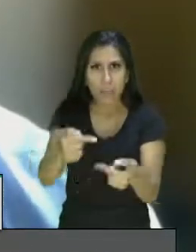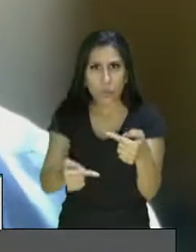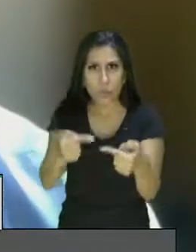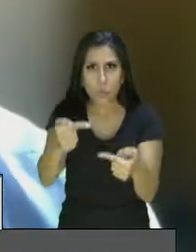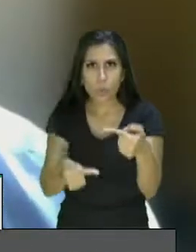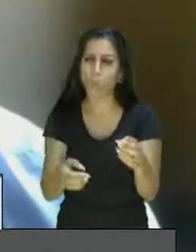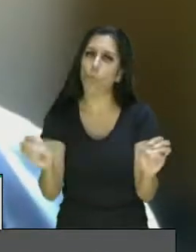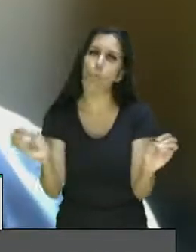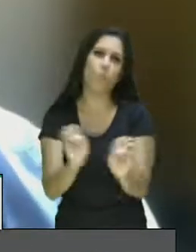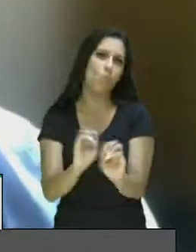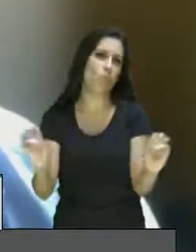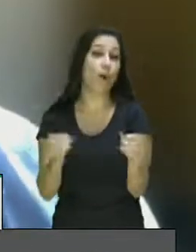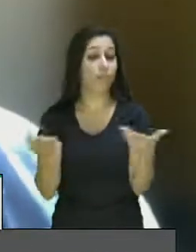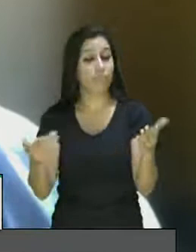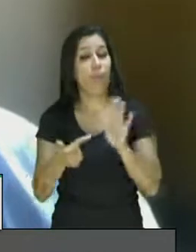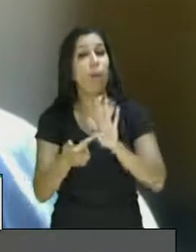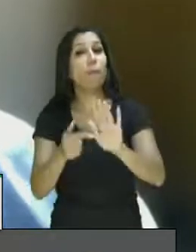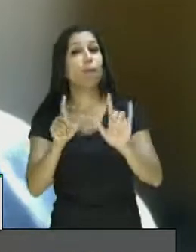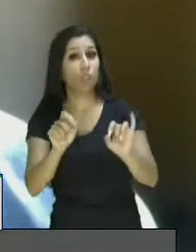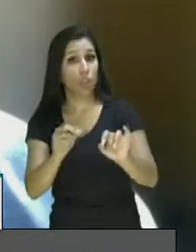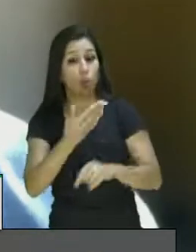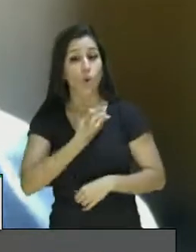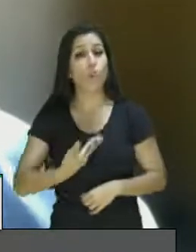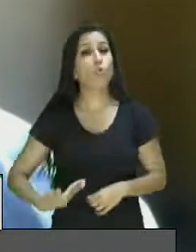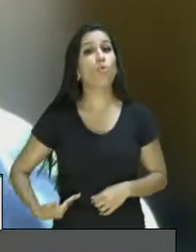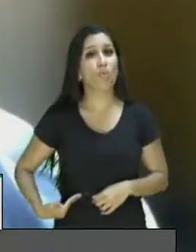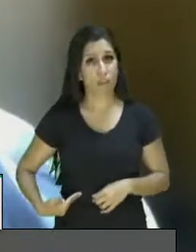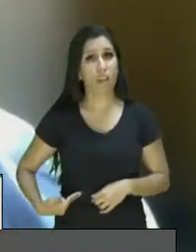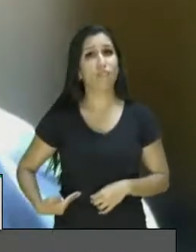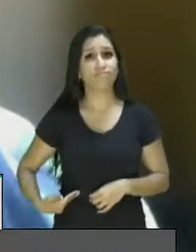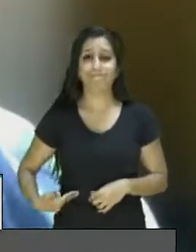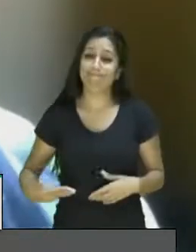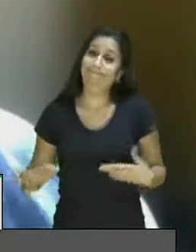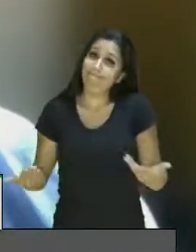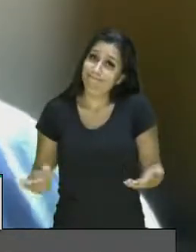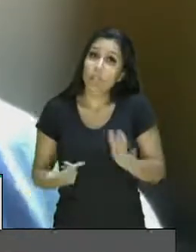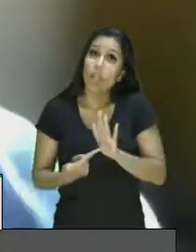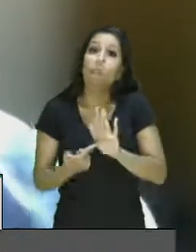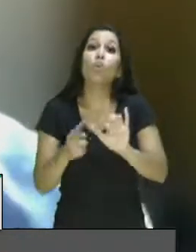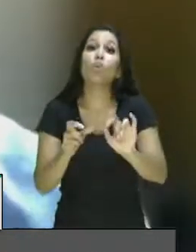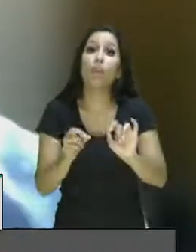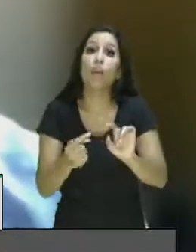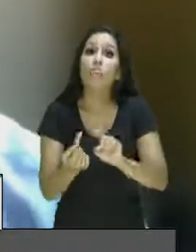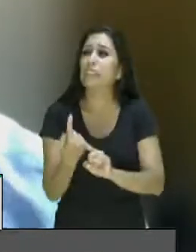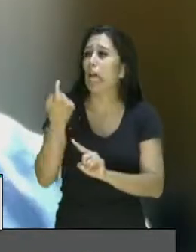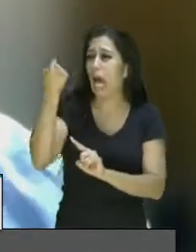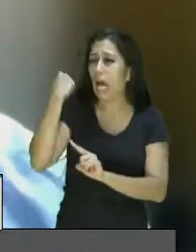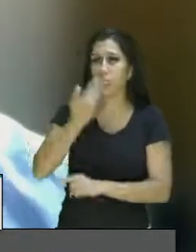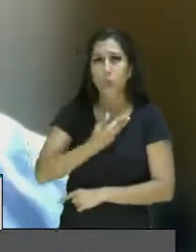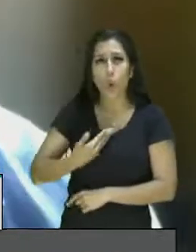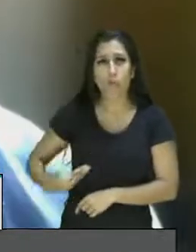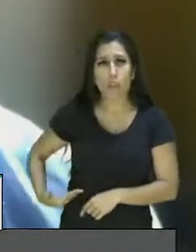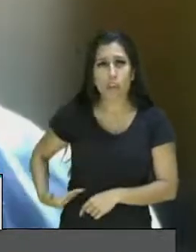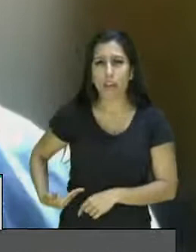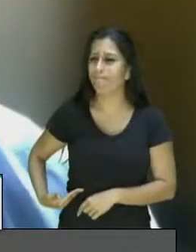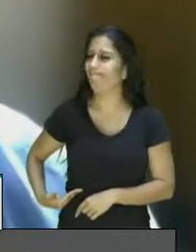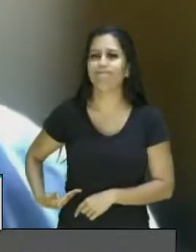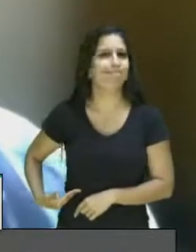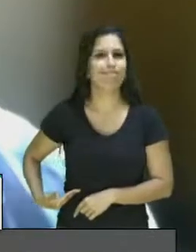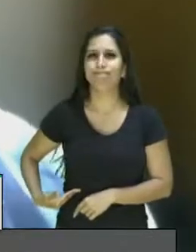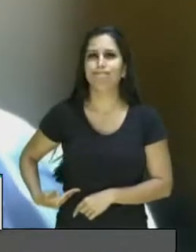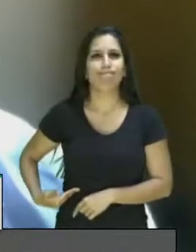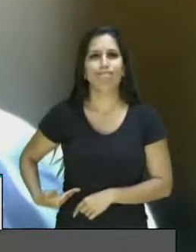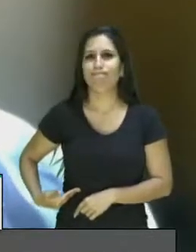aí o que o governo, para que esse governo veio. E desde o início esse governo não quis ouvir a sociedade